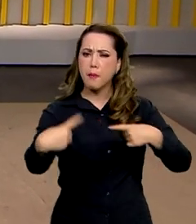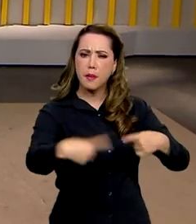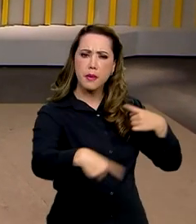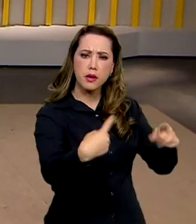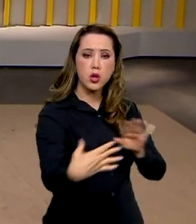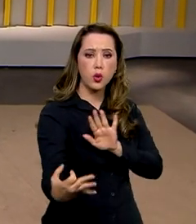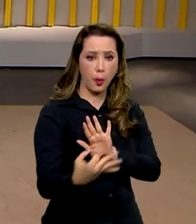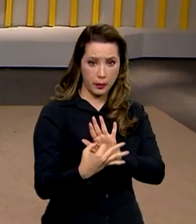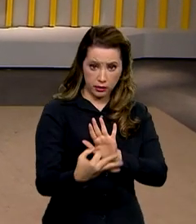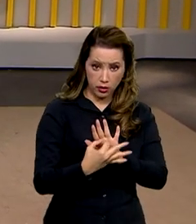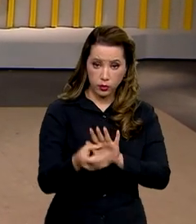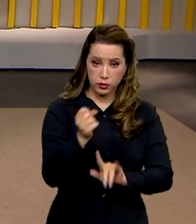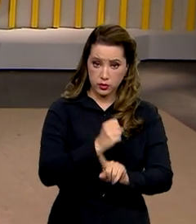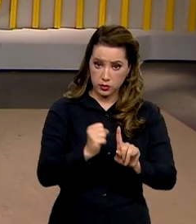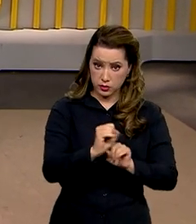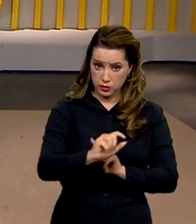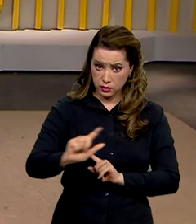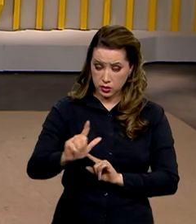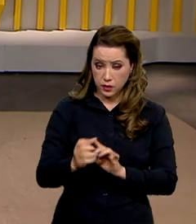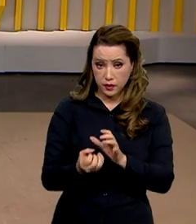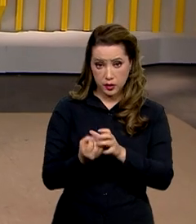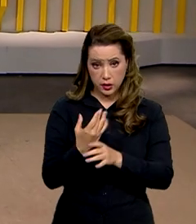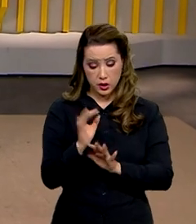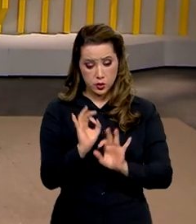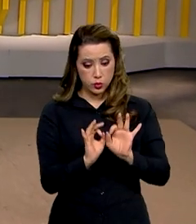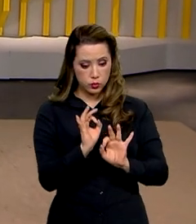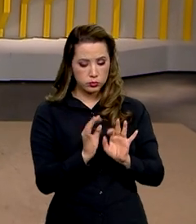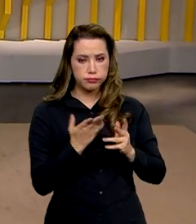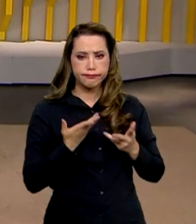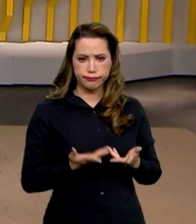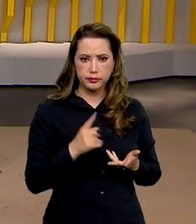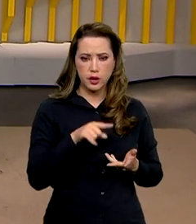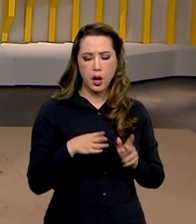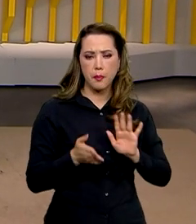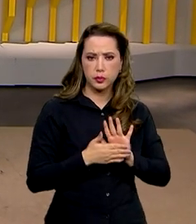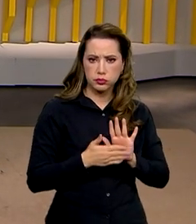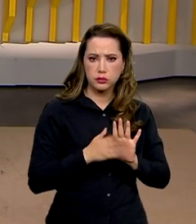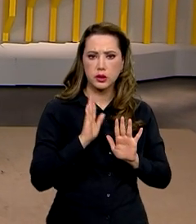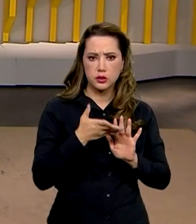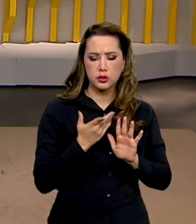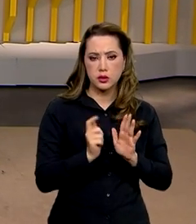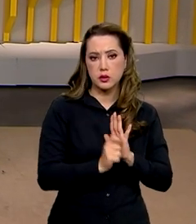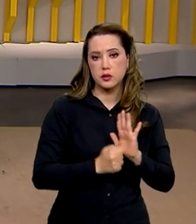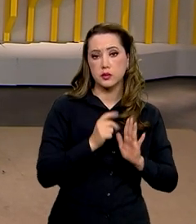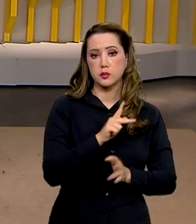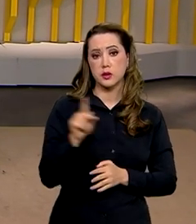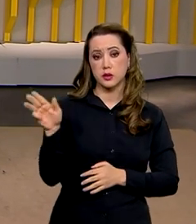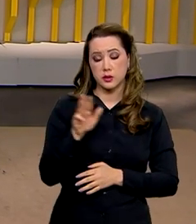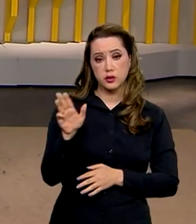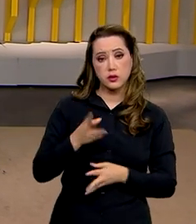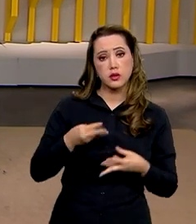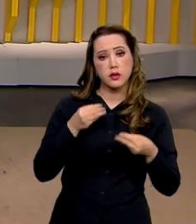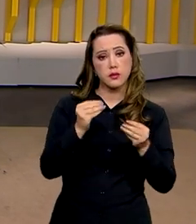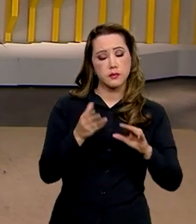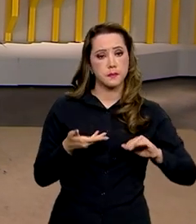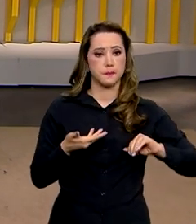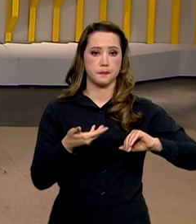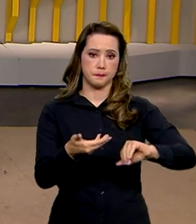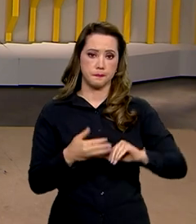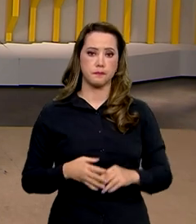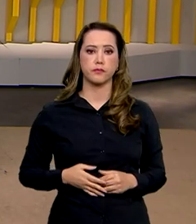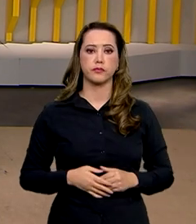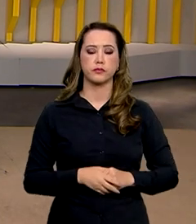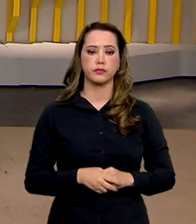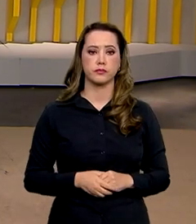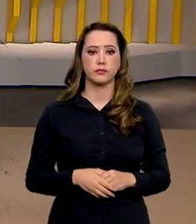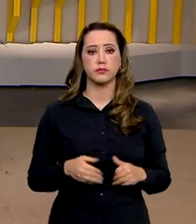participação da sociedade civil na construção do projeto, a proposta foi assinada pelo presidente Lula e enviada ao Congresso Nacional.